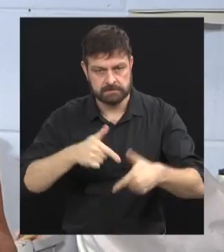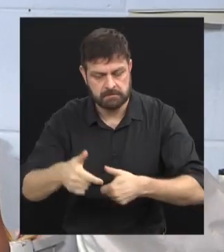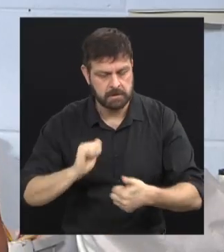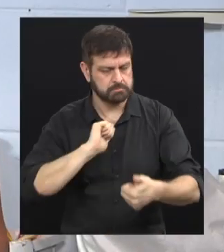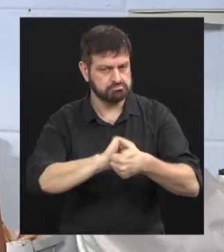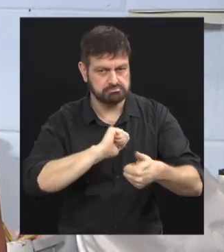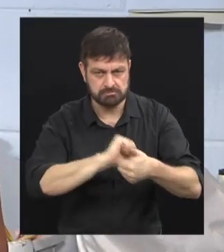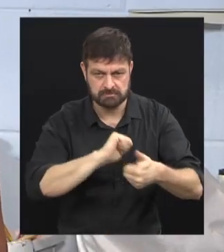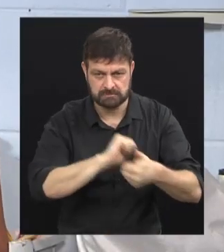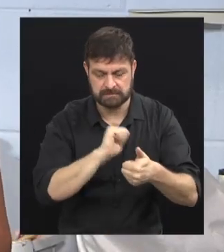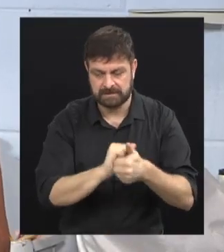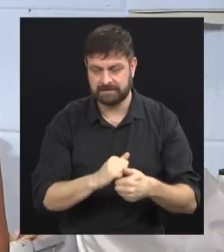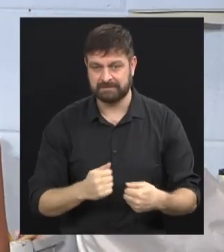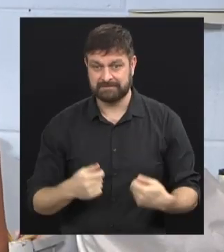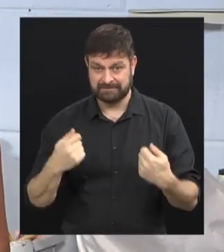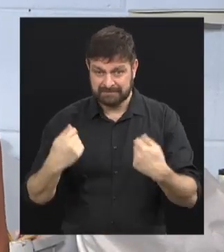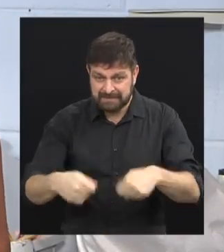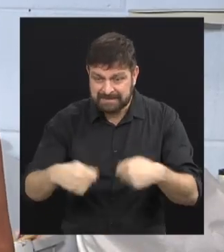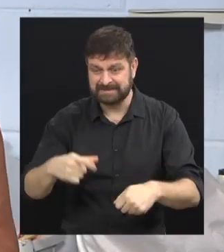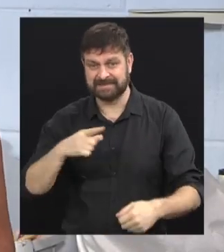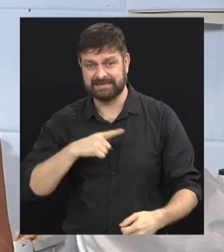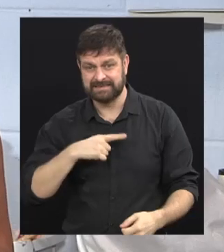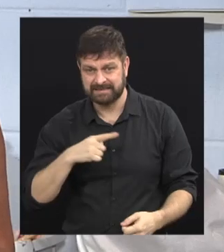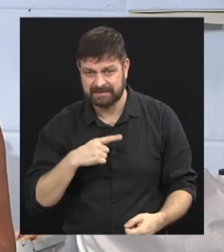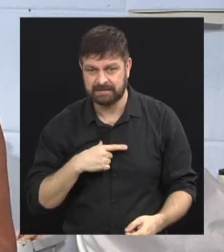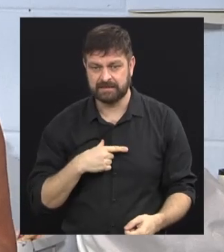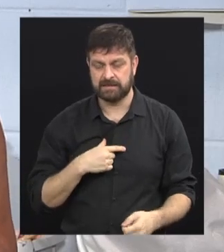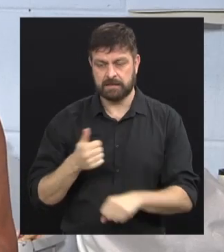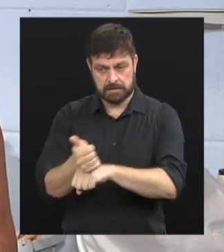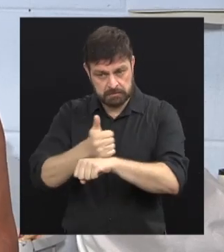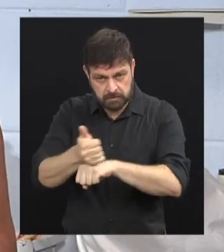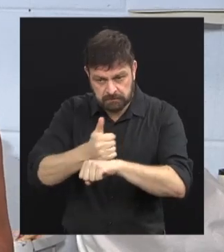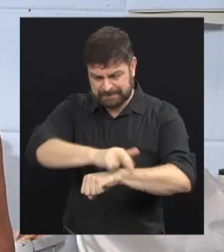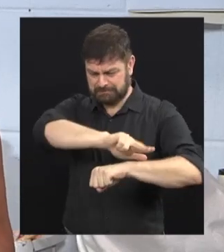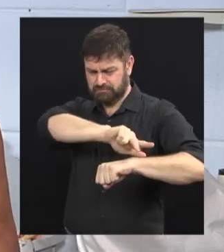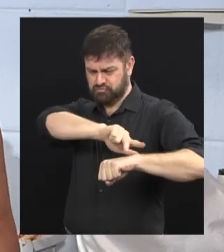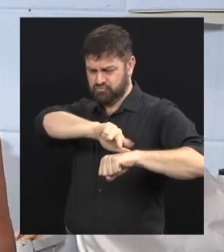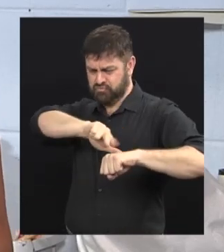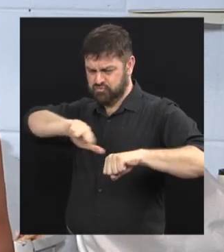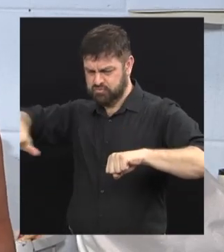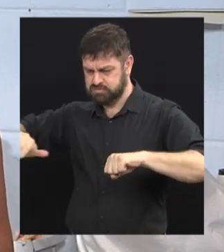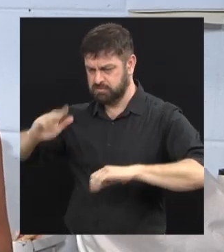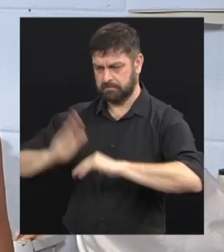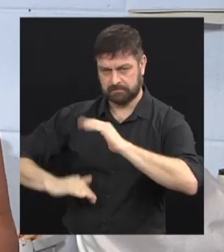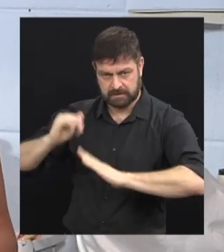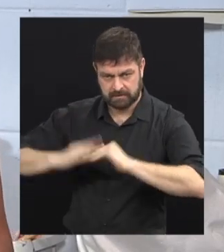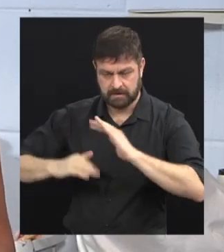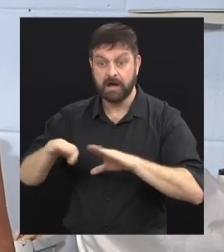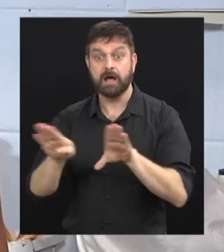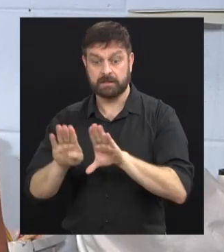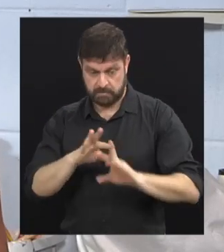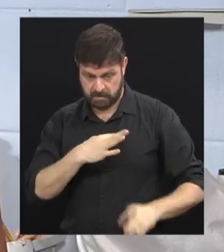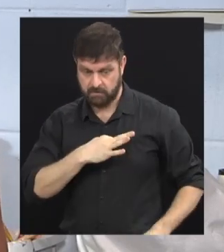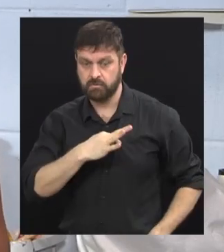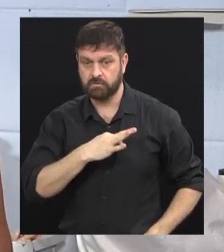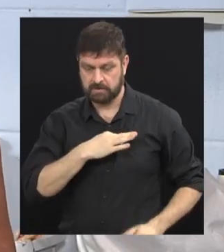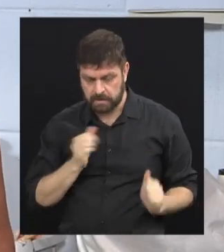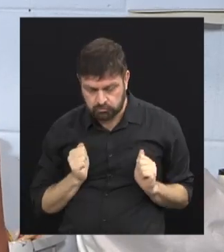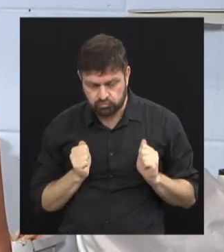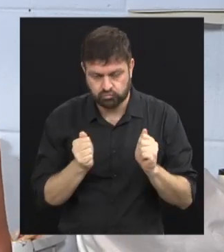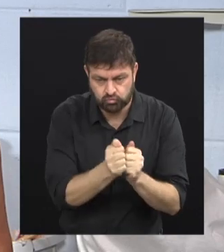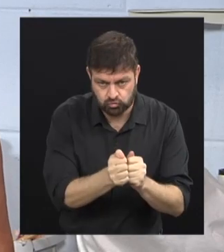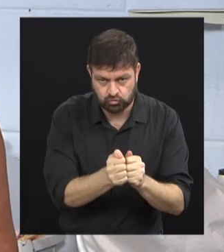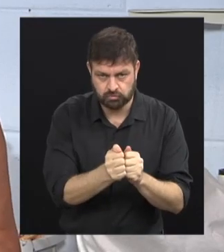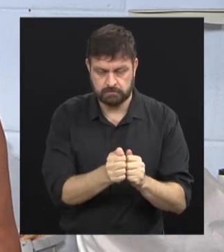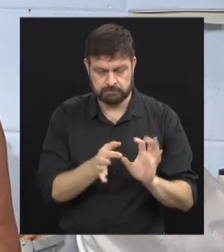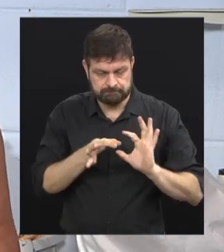muita qualidade, só que para ter um trabalho de qualidade a gente precisa de muitos profissionais atuando, além dos voluntários, que a gente